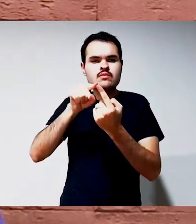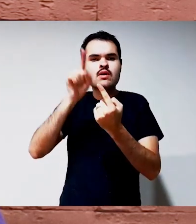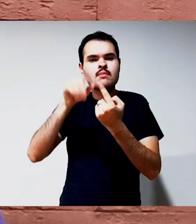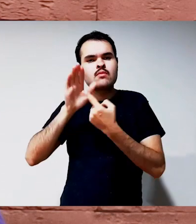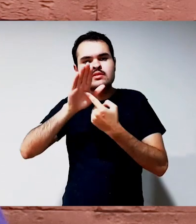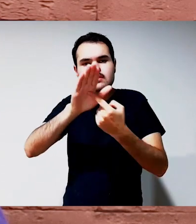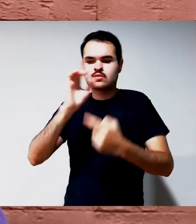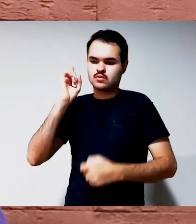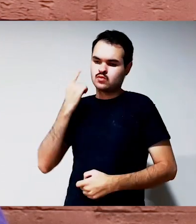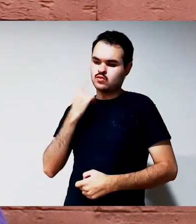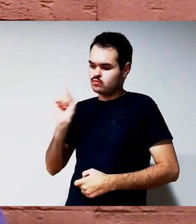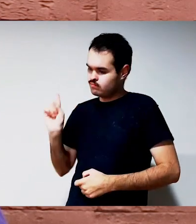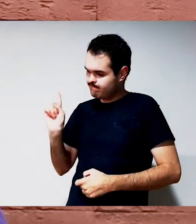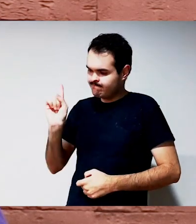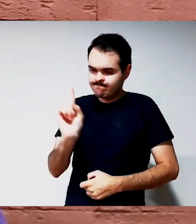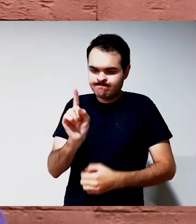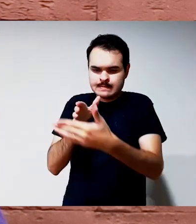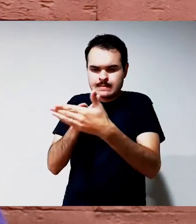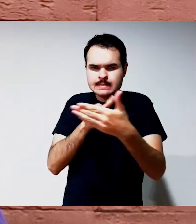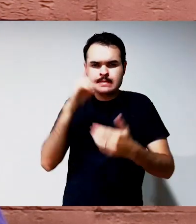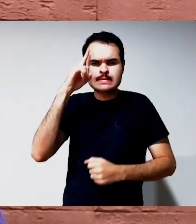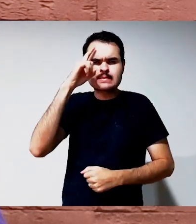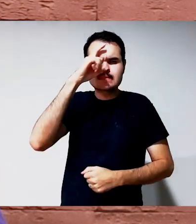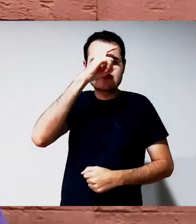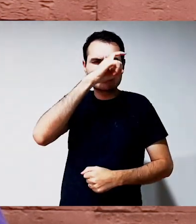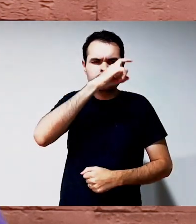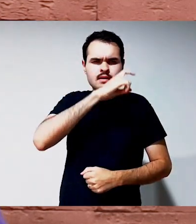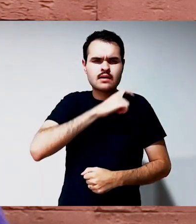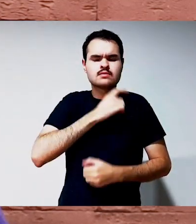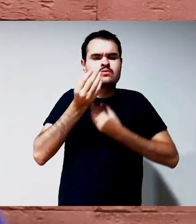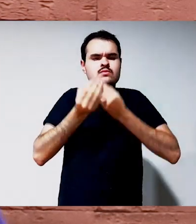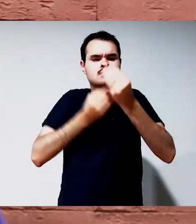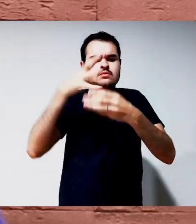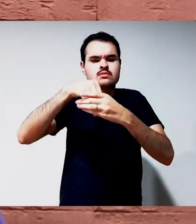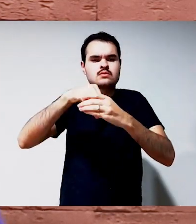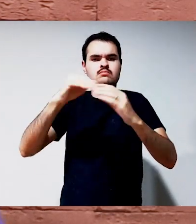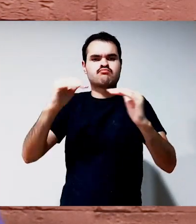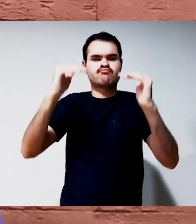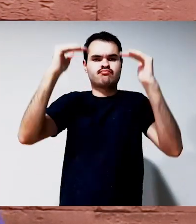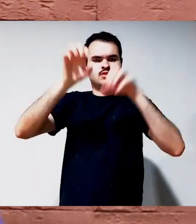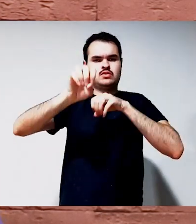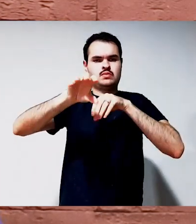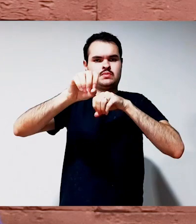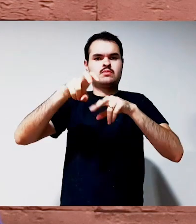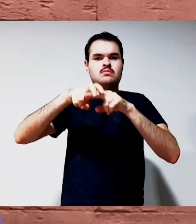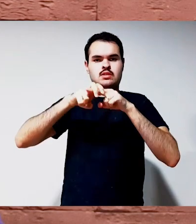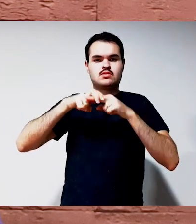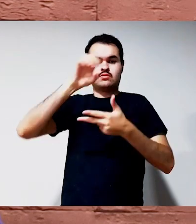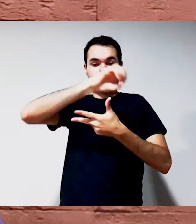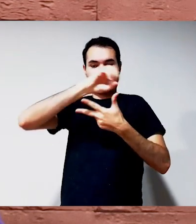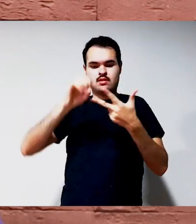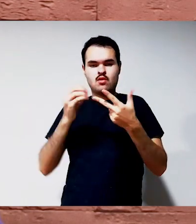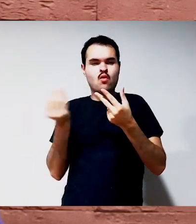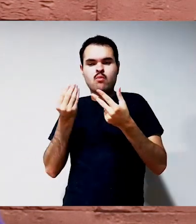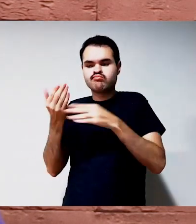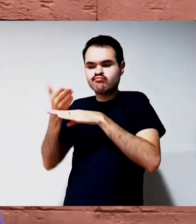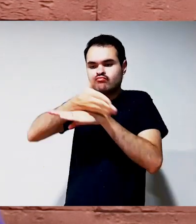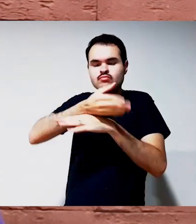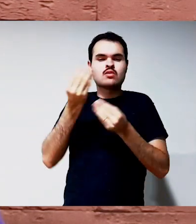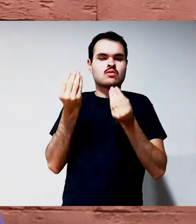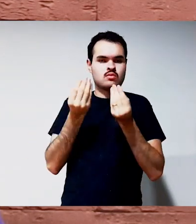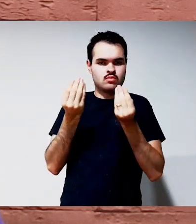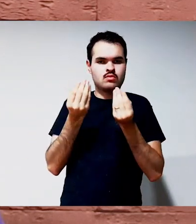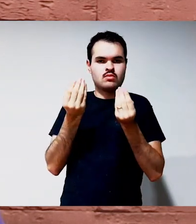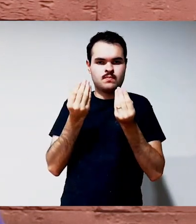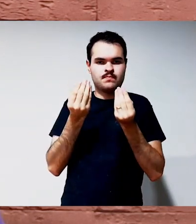doutorado. O objetivo dela é mostrar as dificuldades pelas quais os surdos passam para acessar o ensino superior